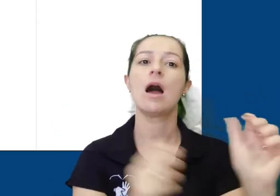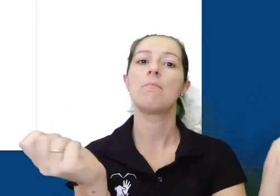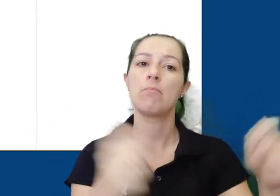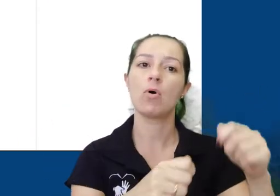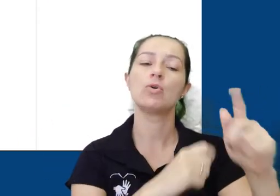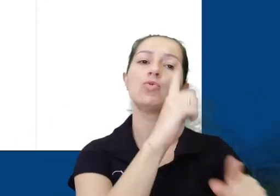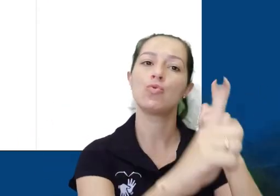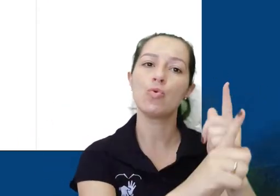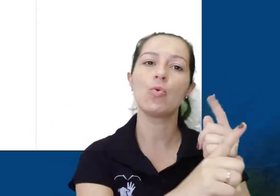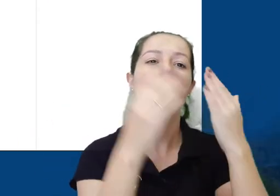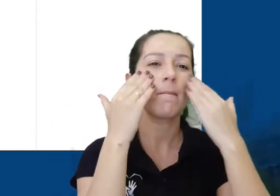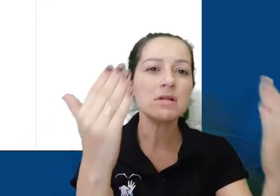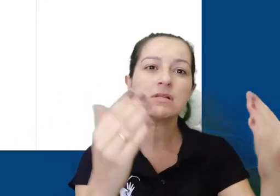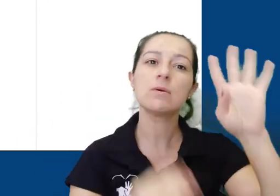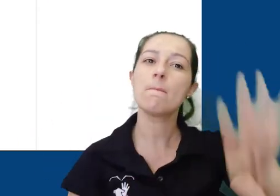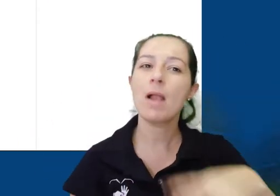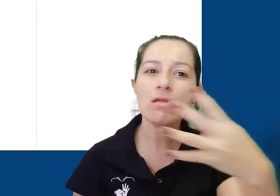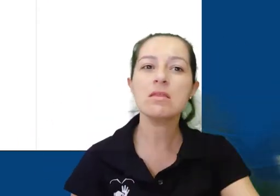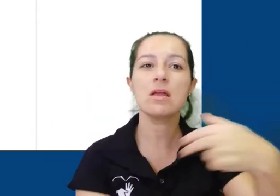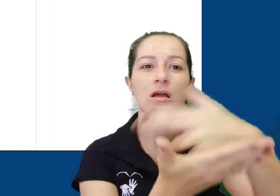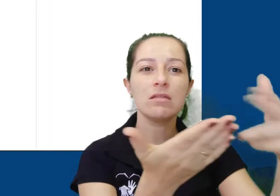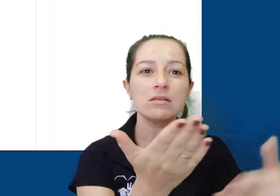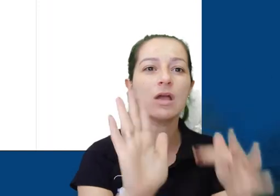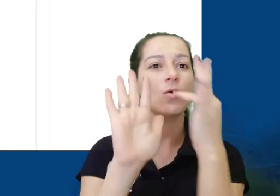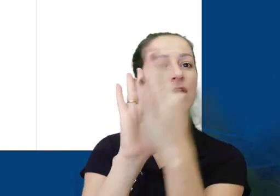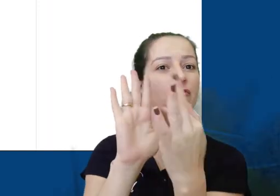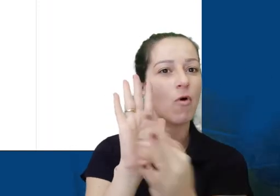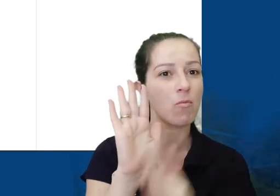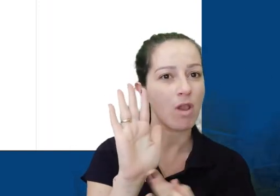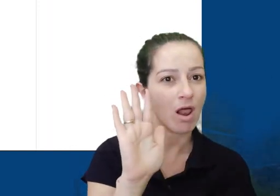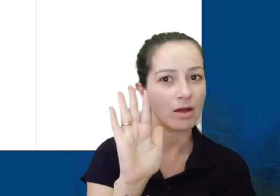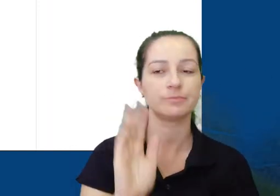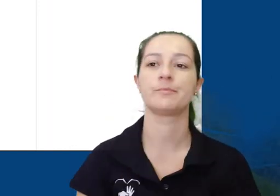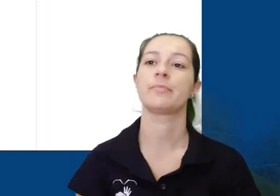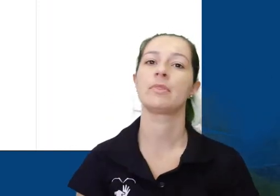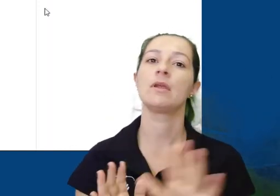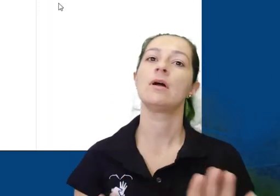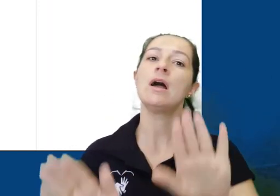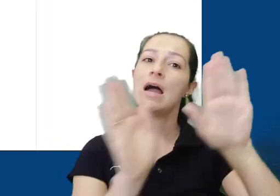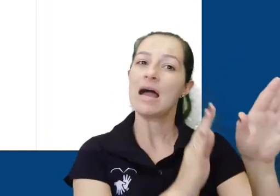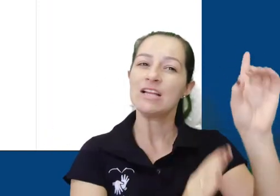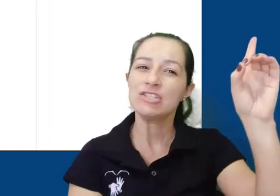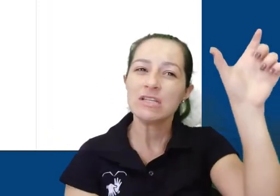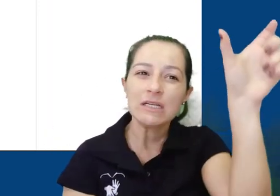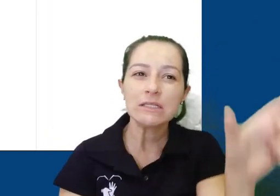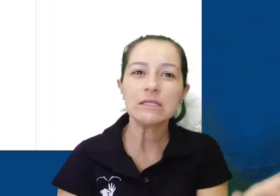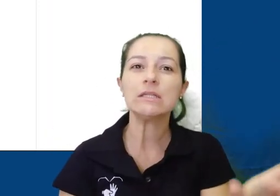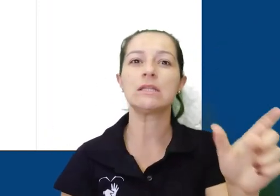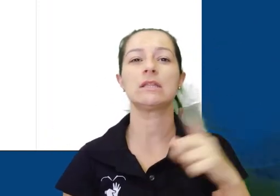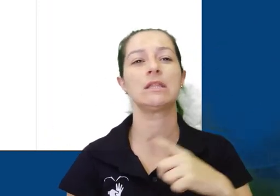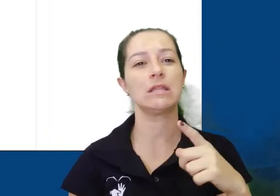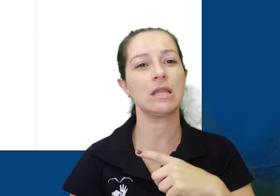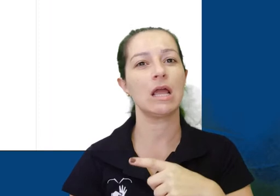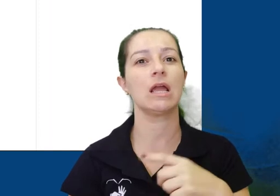do Google, apresentações, planilhas, desenhos e formulários. A direita podemos ajustar algumas configurações.